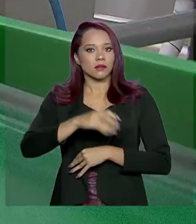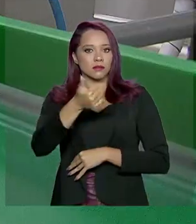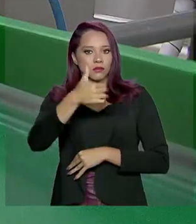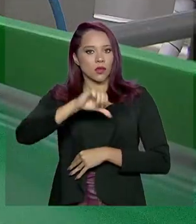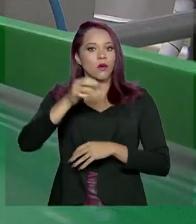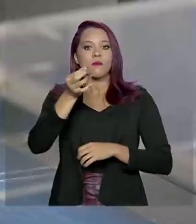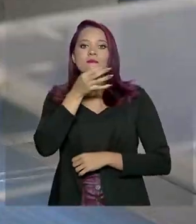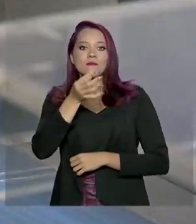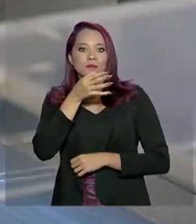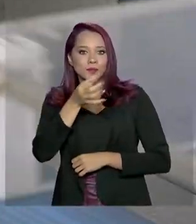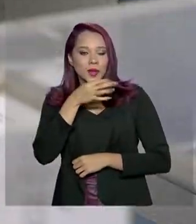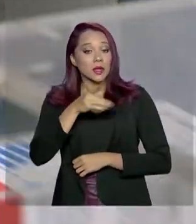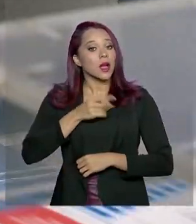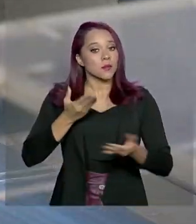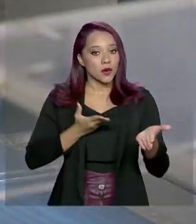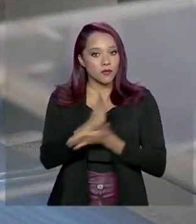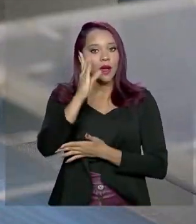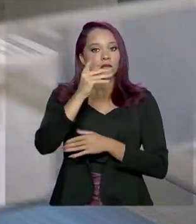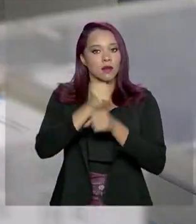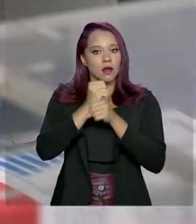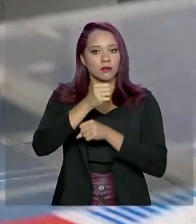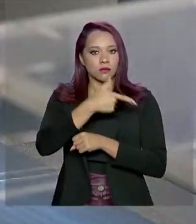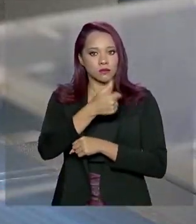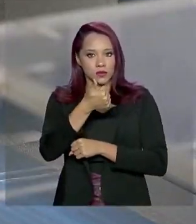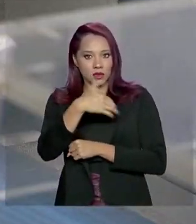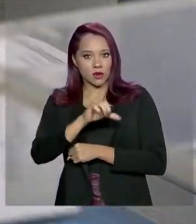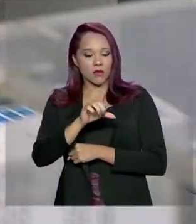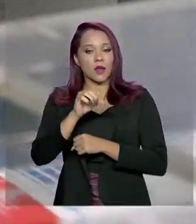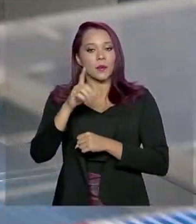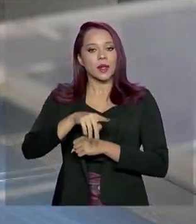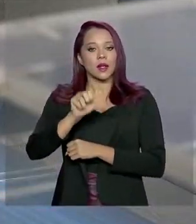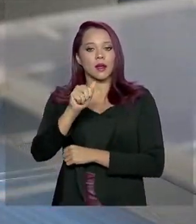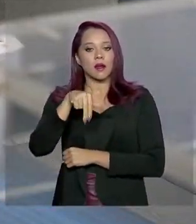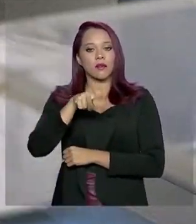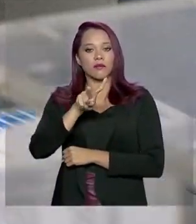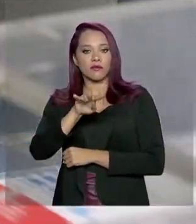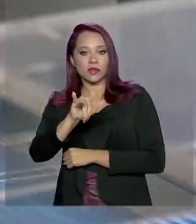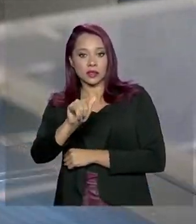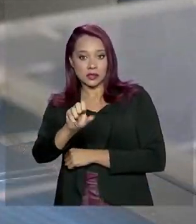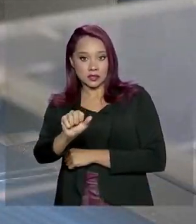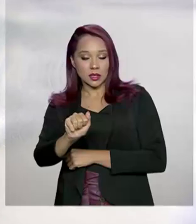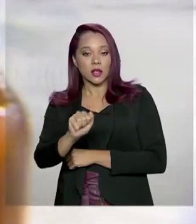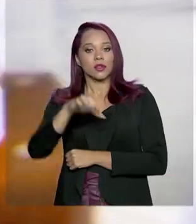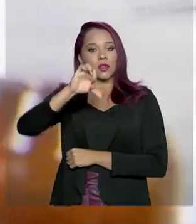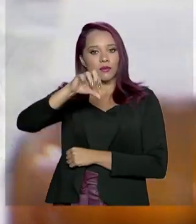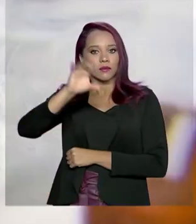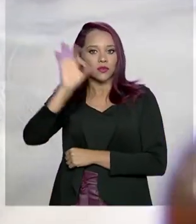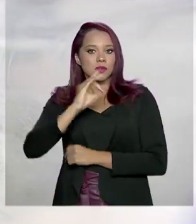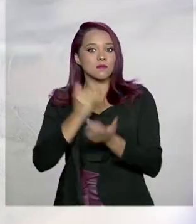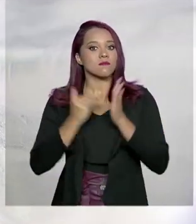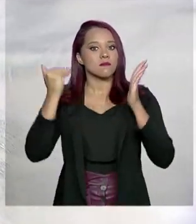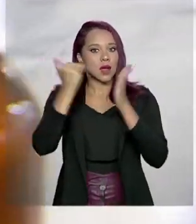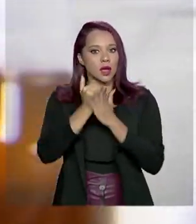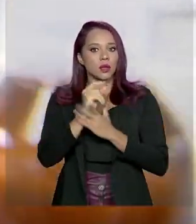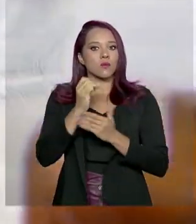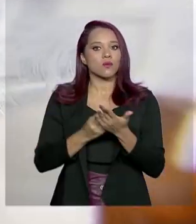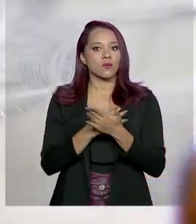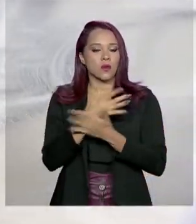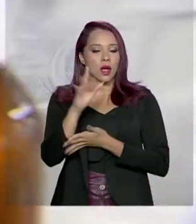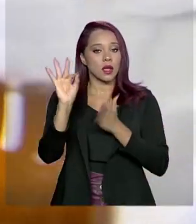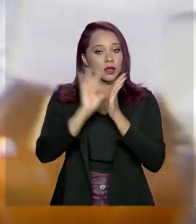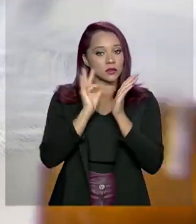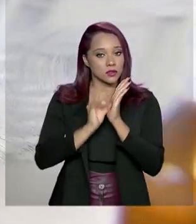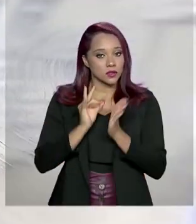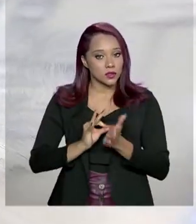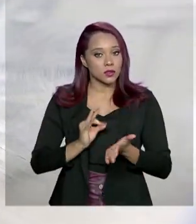medicamentos aprovados em 2019 pela Anvisa. 90% a mais que a quantidade de registros